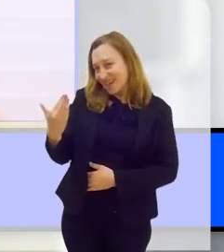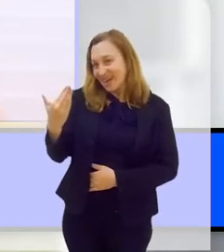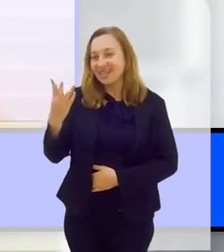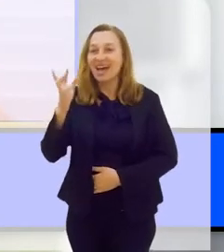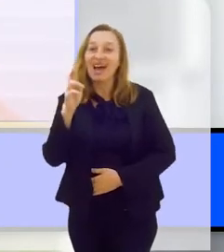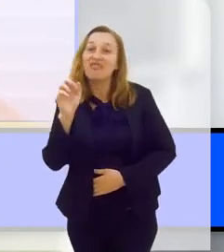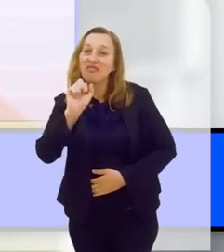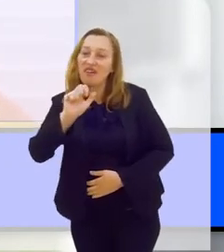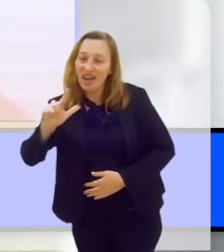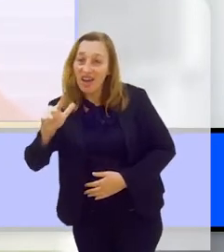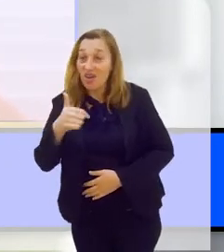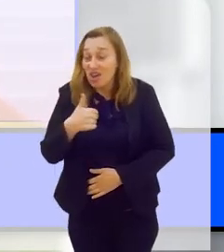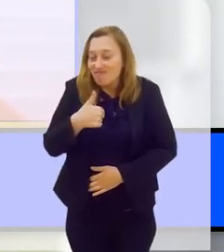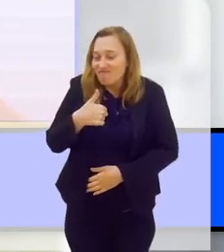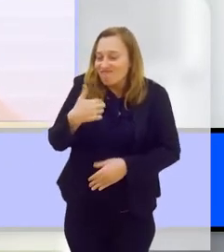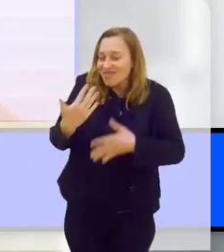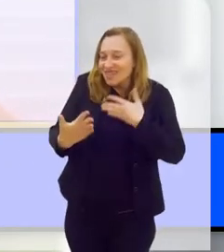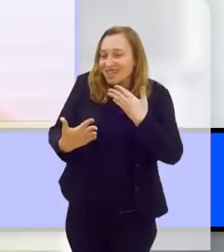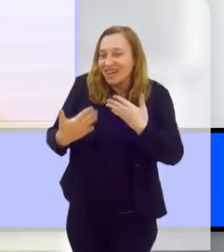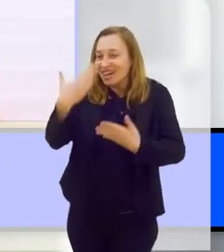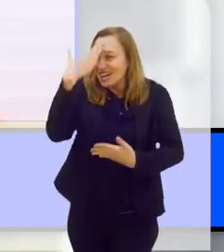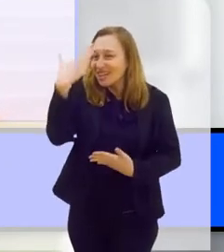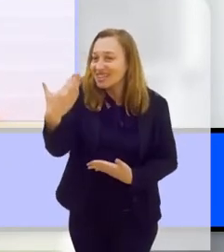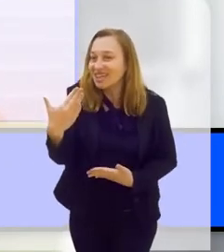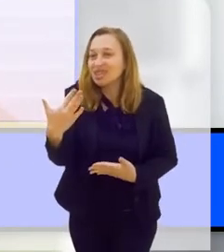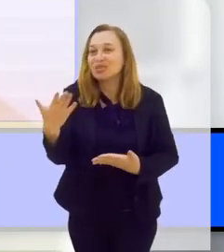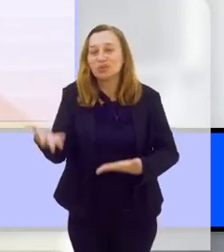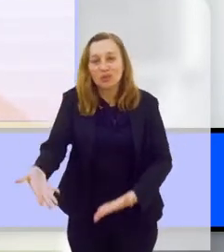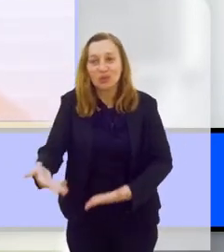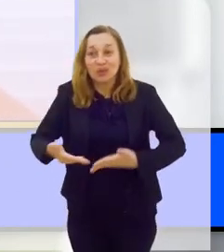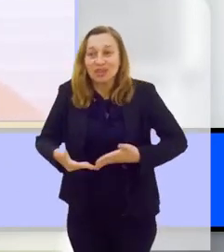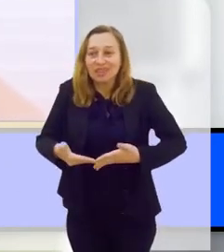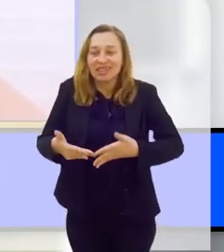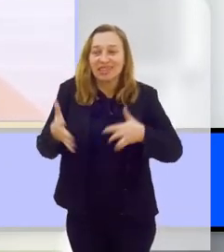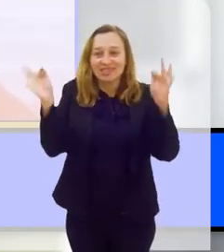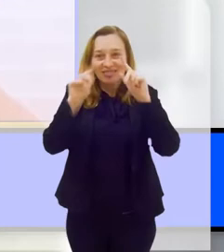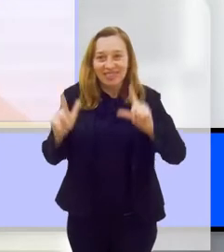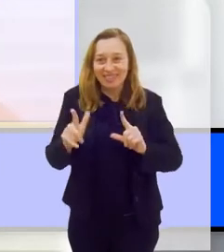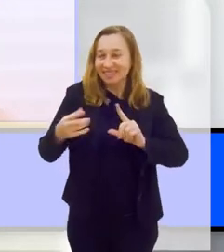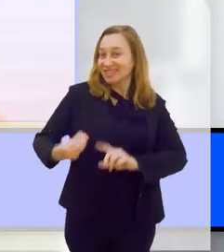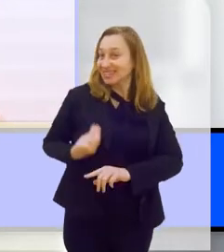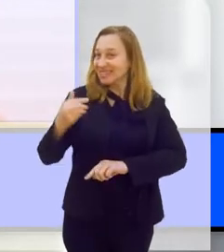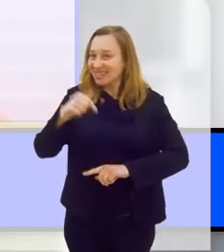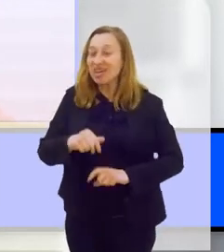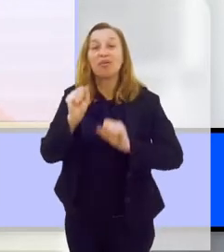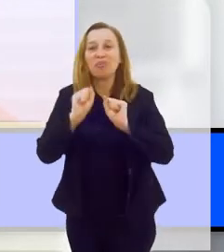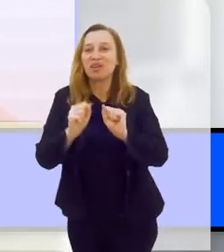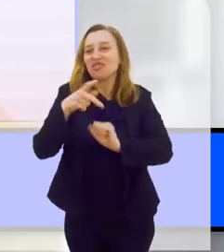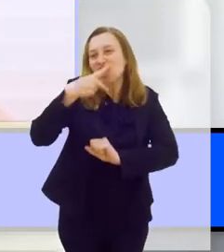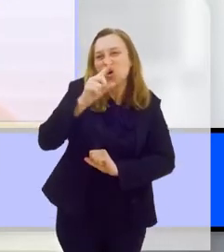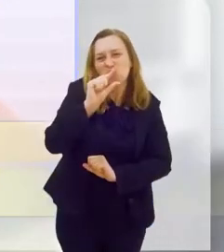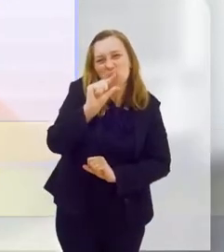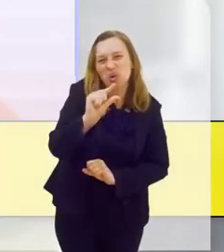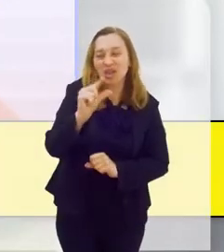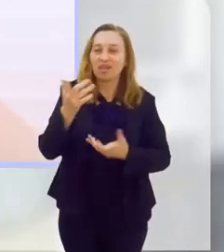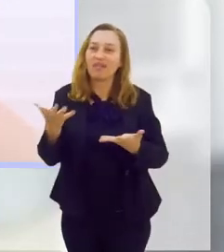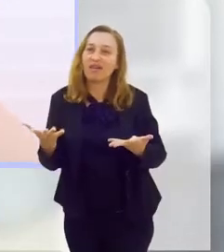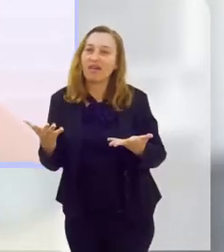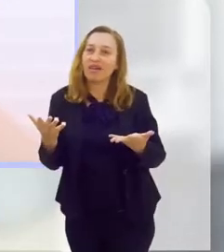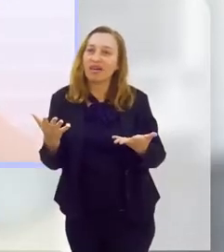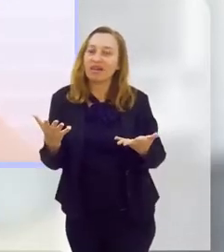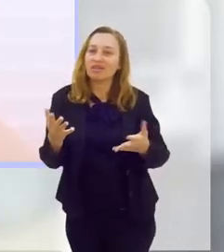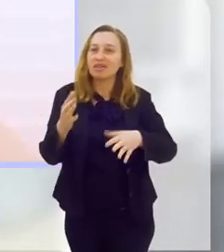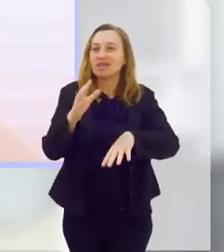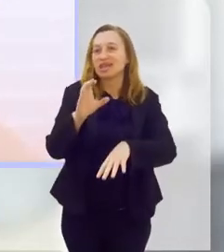Obrigada, Rafael. Eu que agradeço o convite. Estou muito lisonjeada de estar aqui, podendo falar um pouco sobre